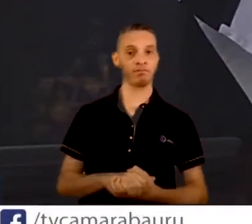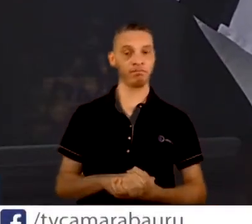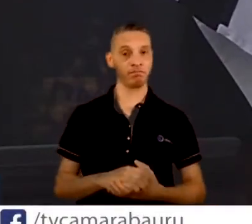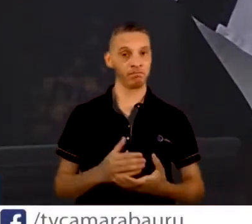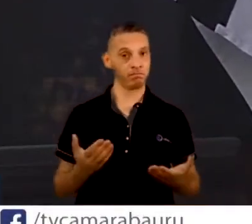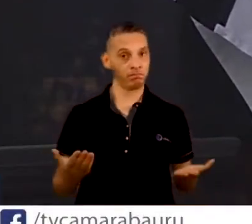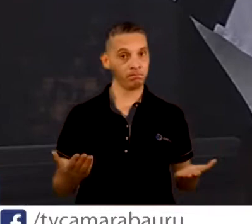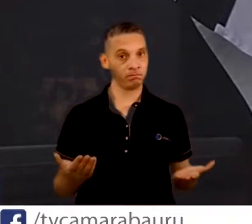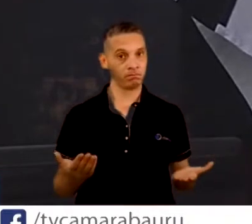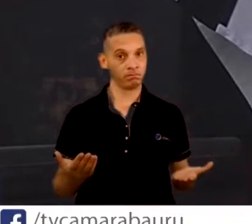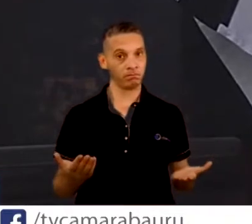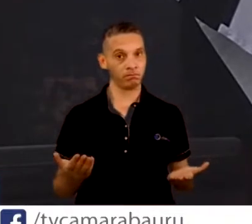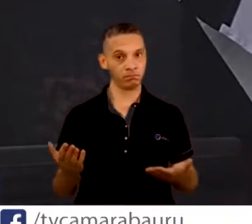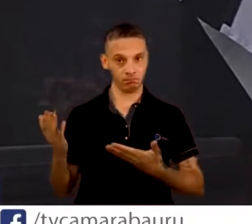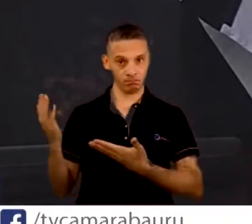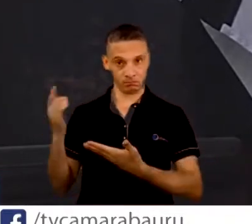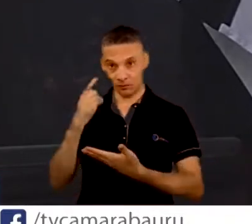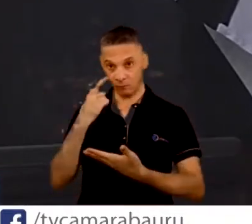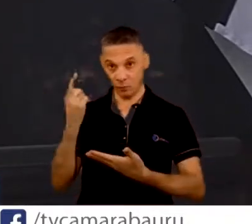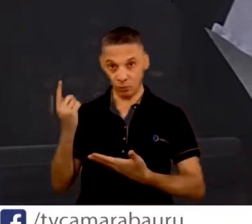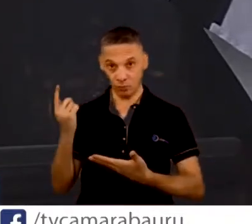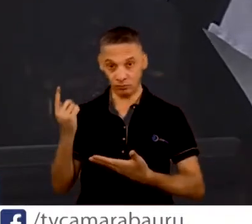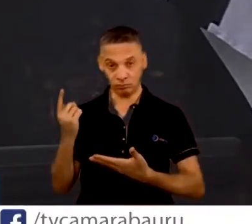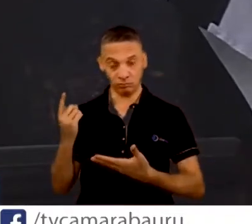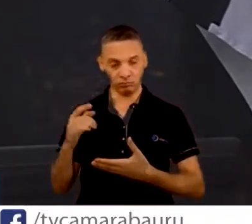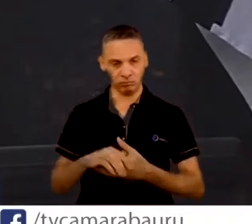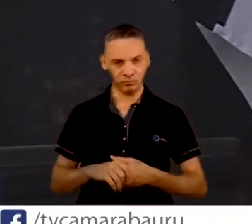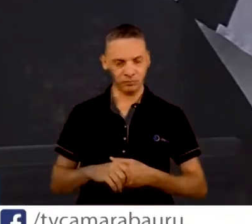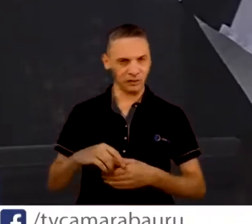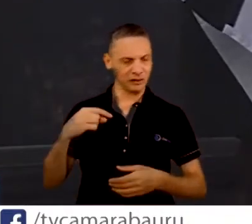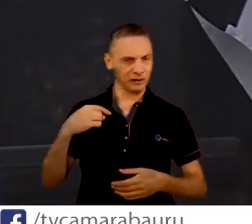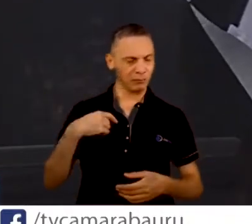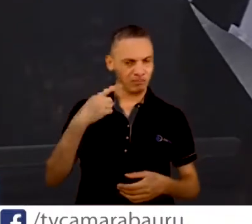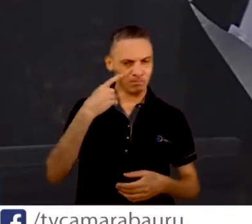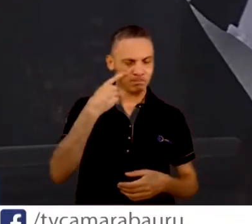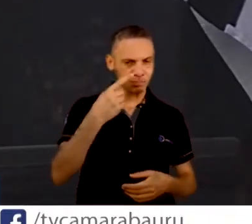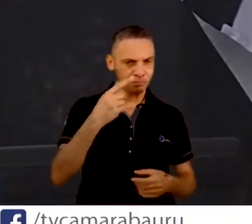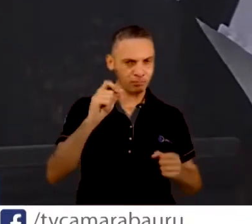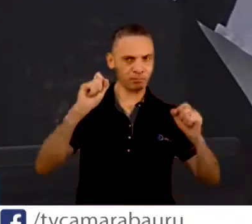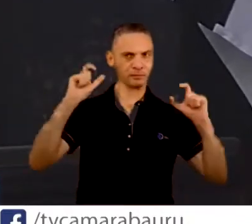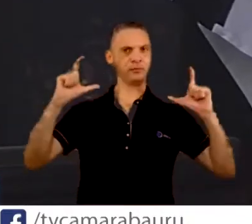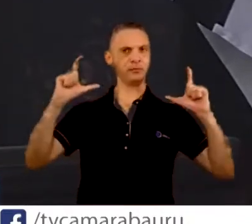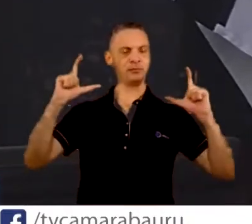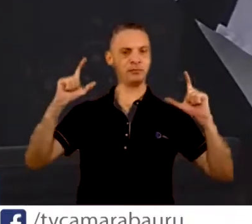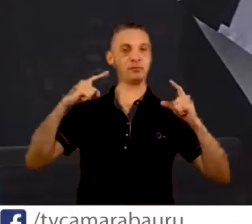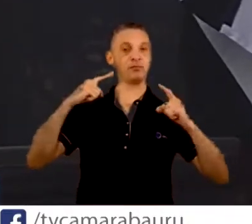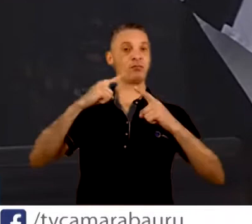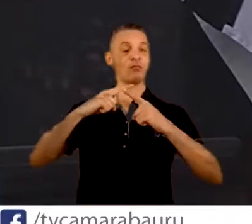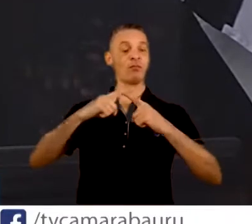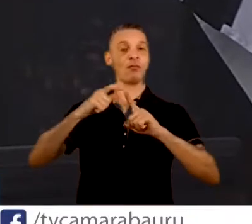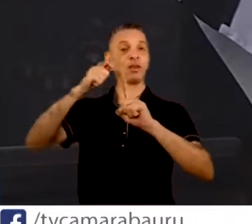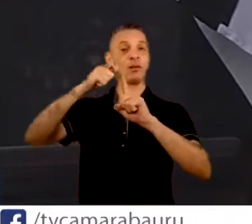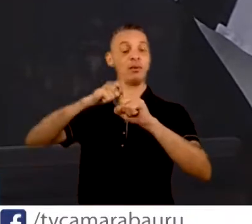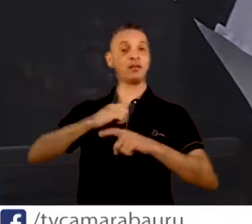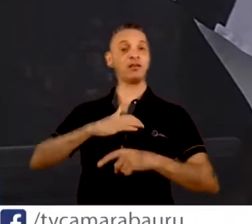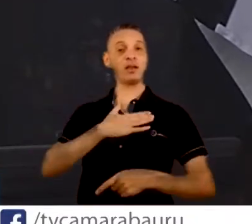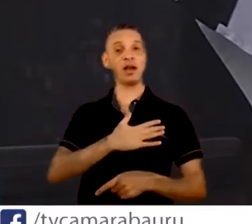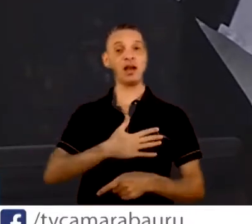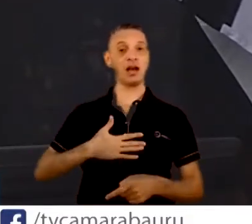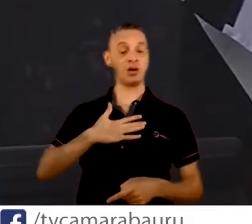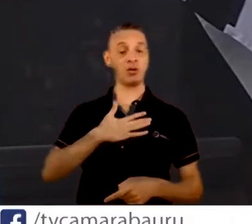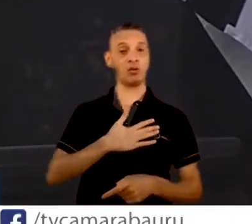Me chama a atenção porque uma fala bastante otimista no mês 8, de que as obras